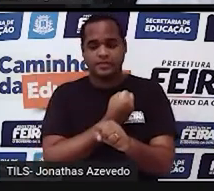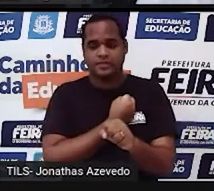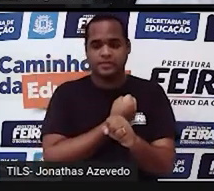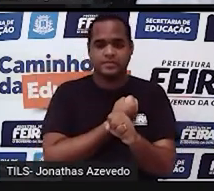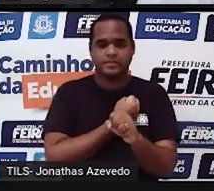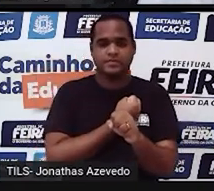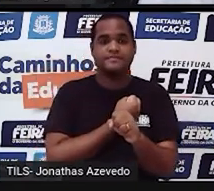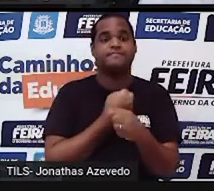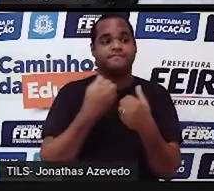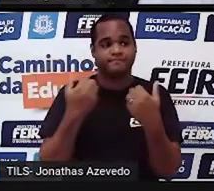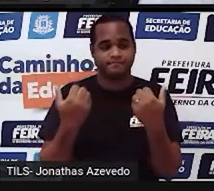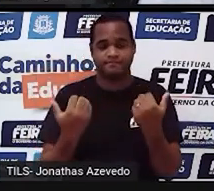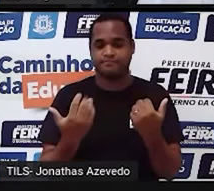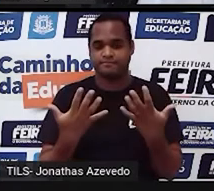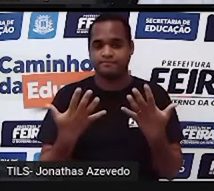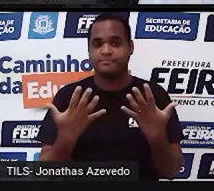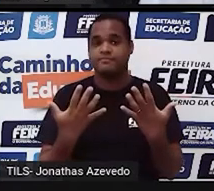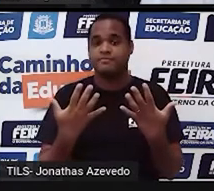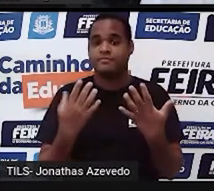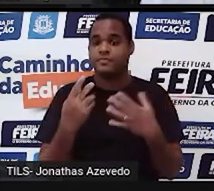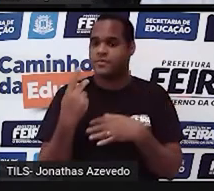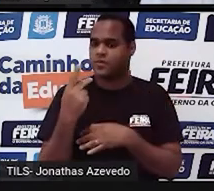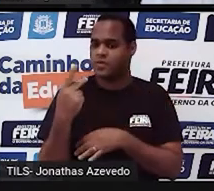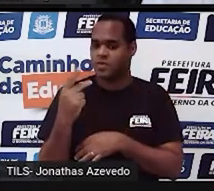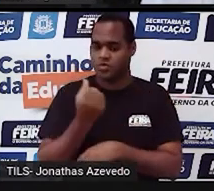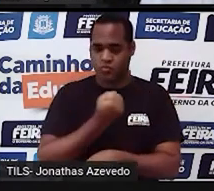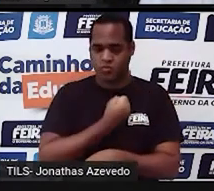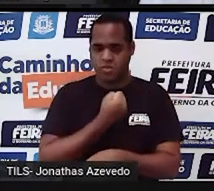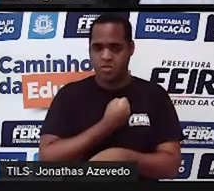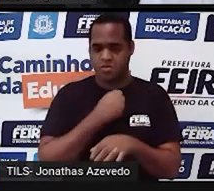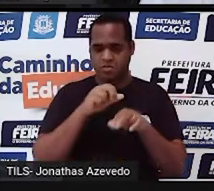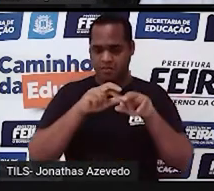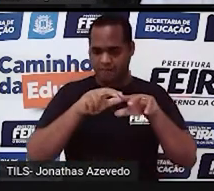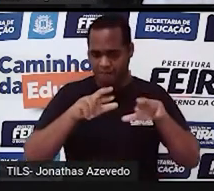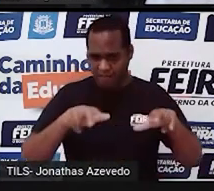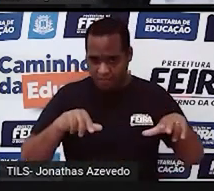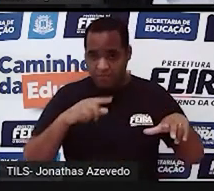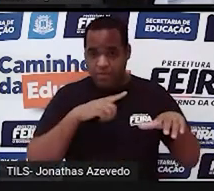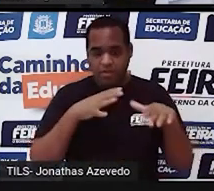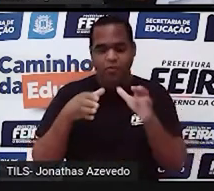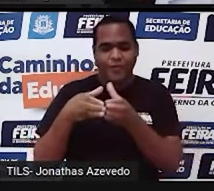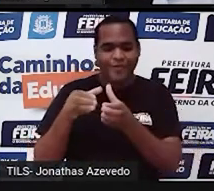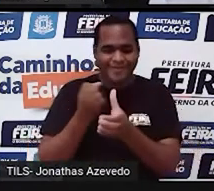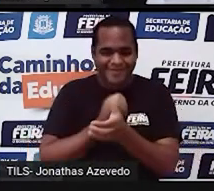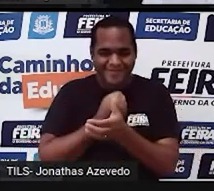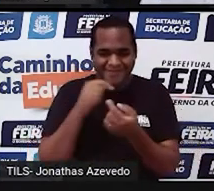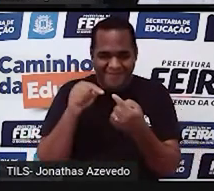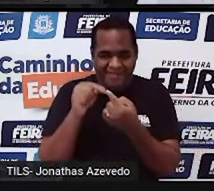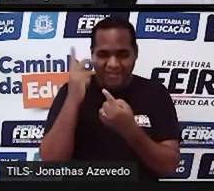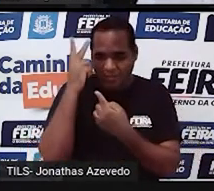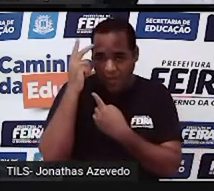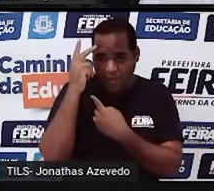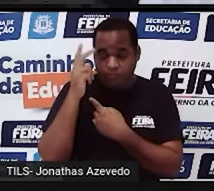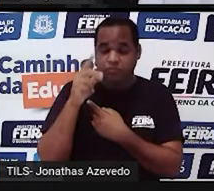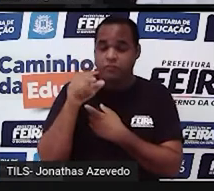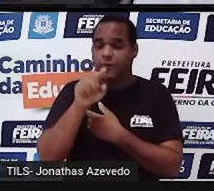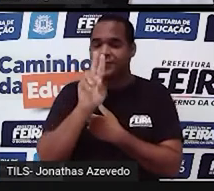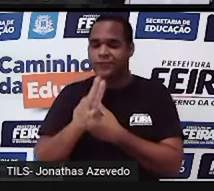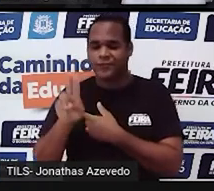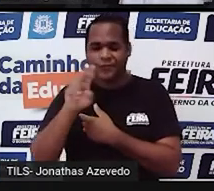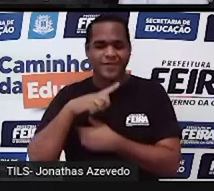são os chamados números naturais, né, são aqueles que a gente usa